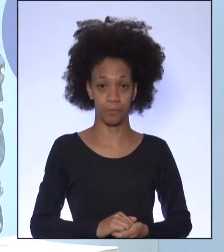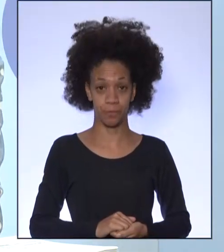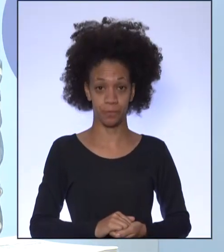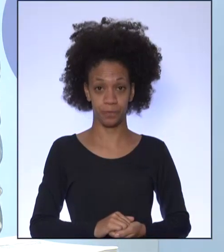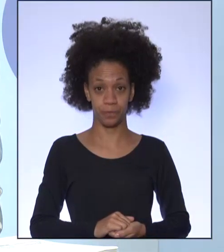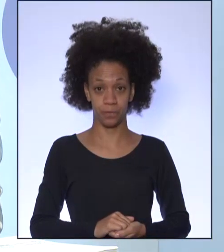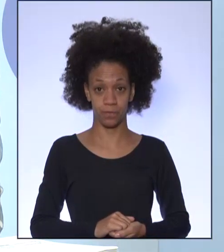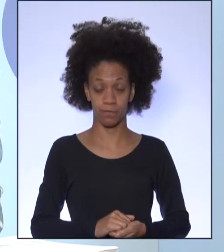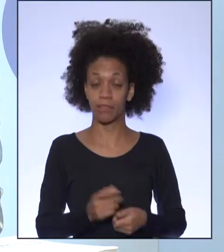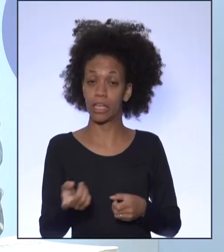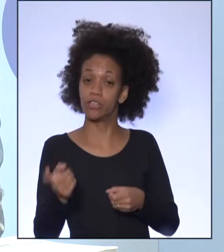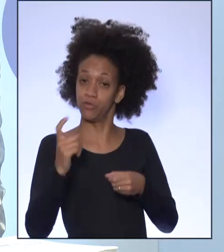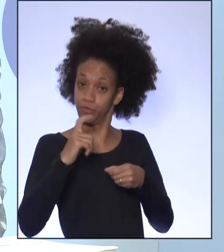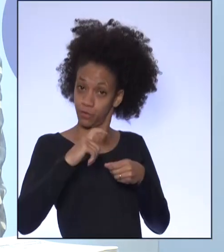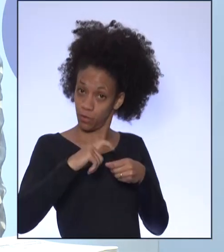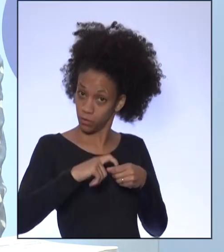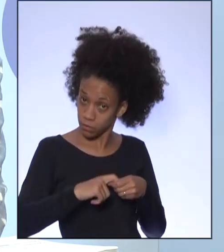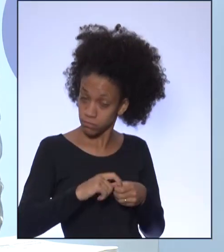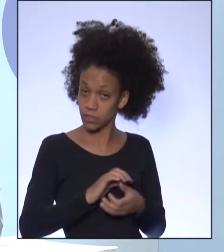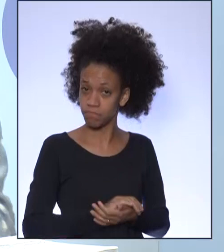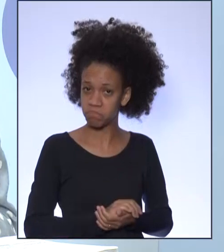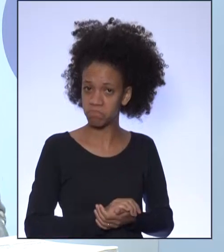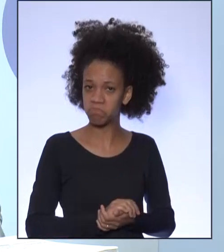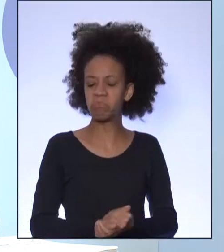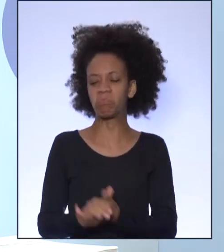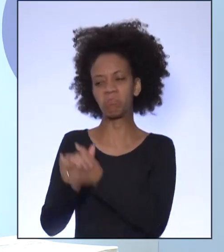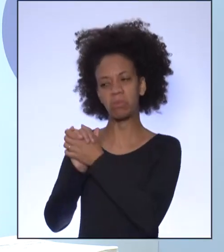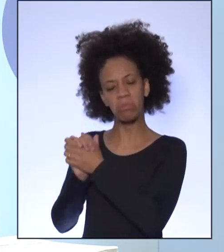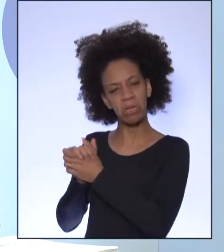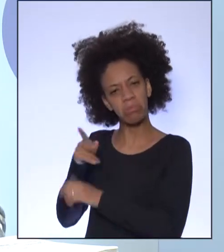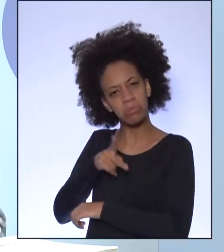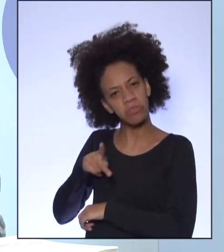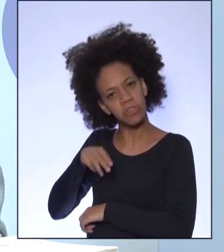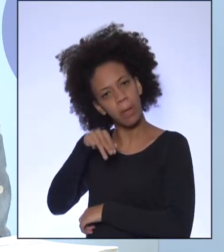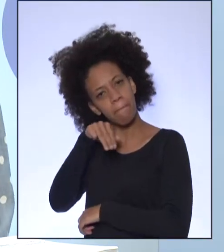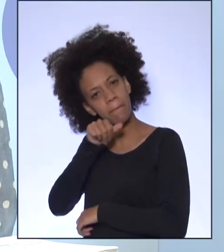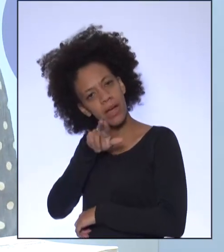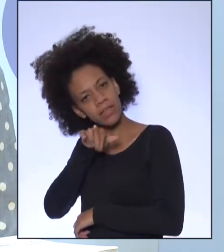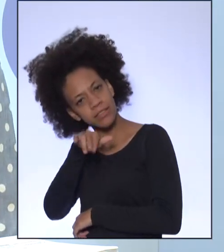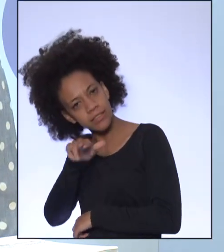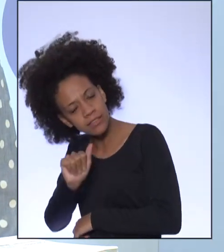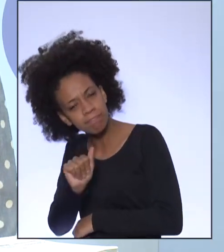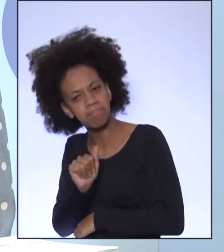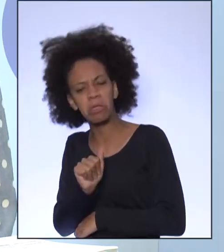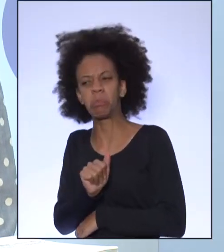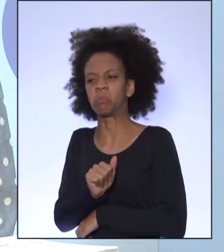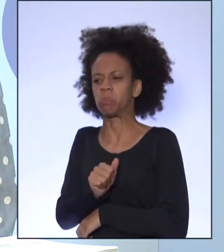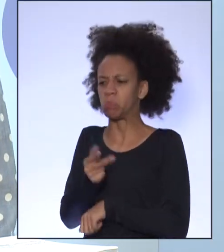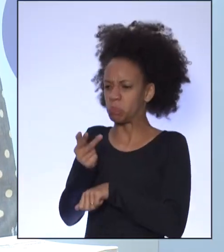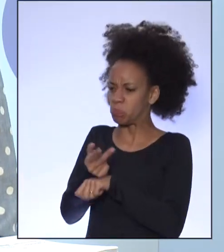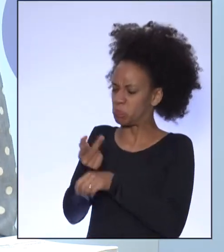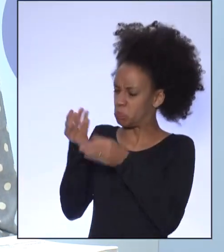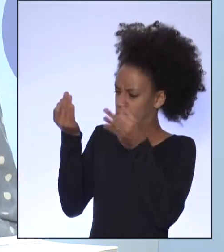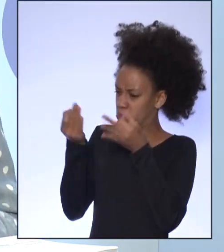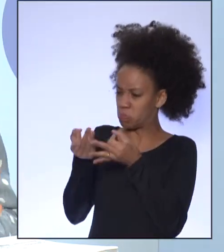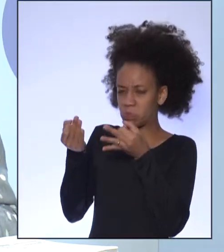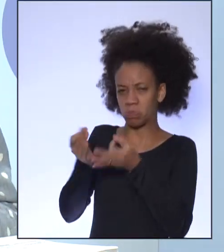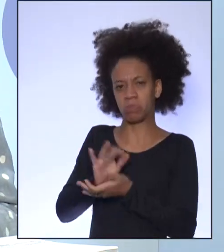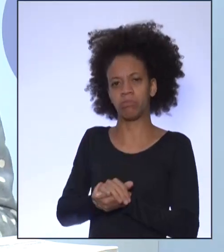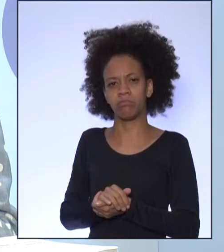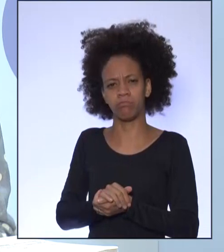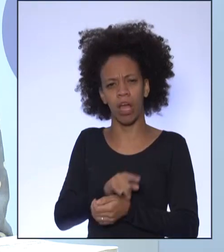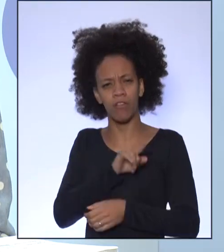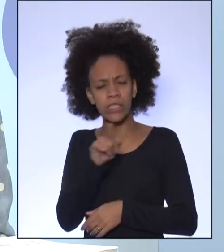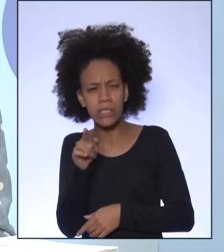Estamos de volta. Parabéns, professora Mariana, por esse vídeo. Ficou sensacional. Eu acho que quem estava